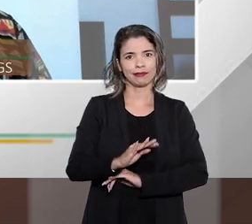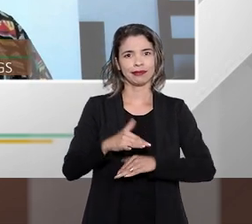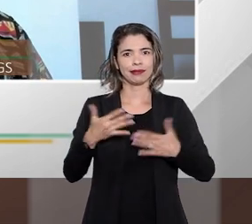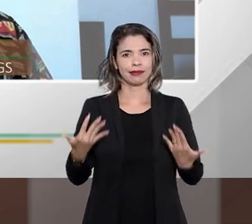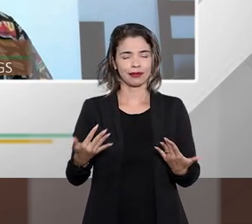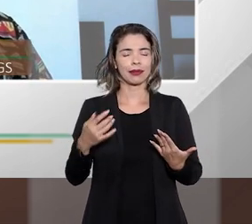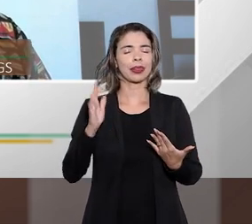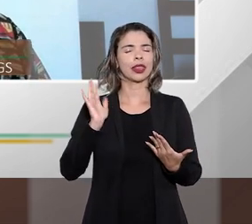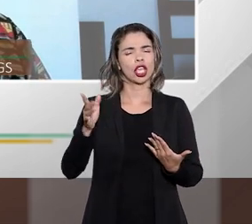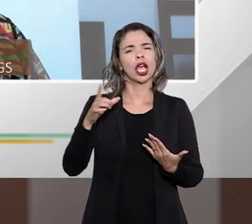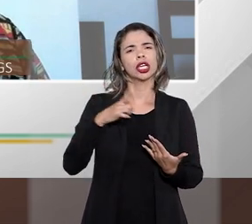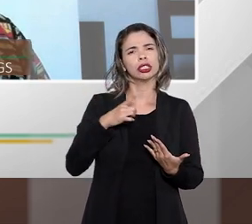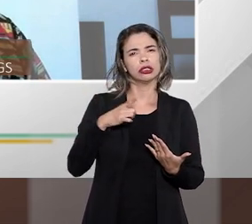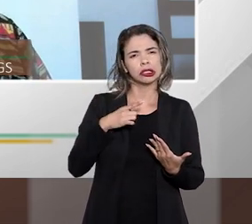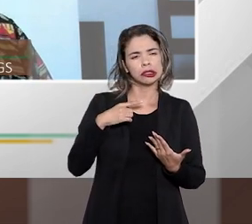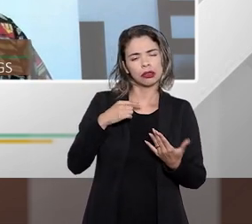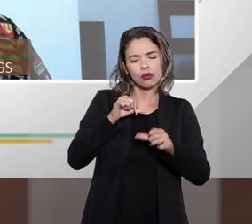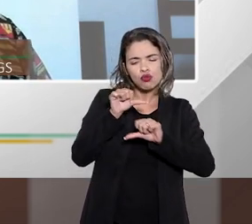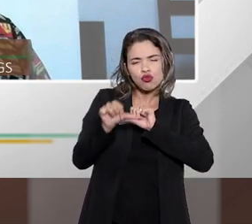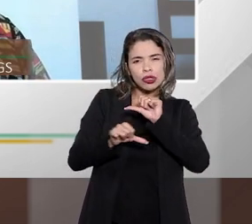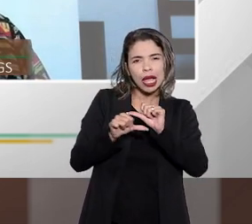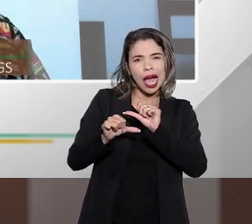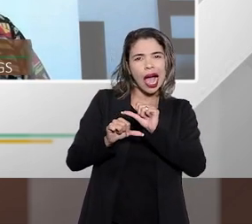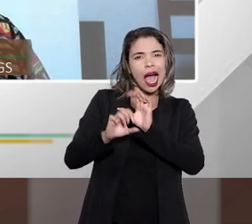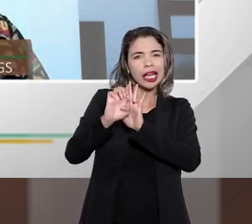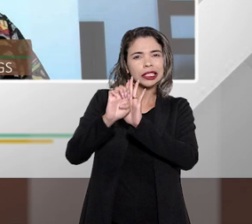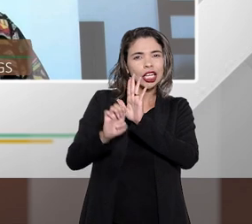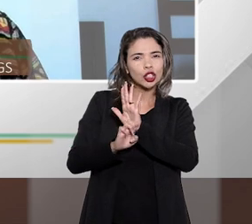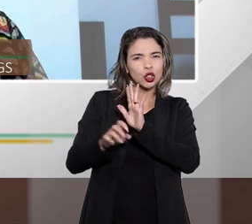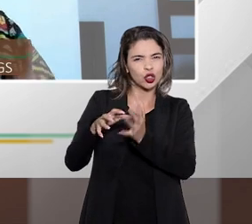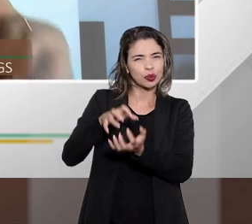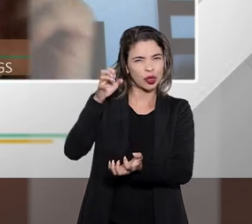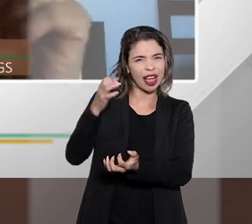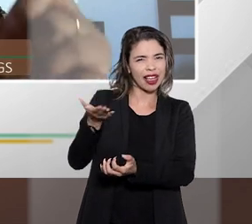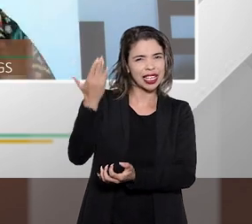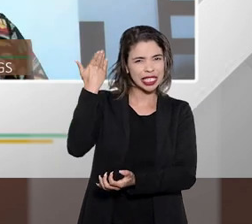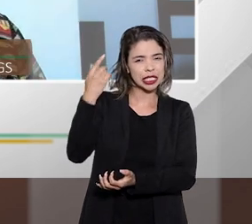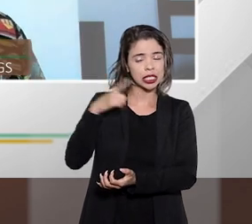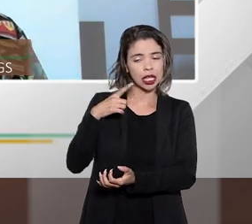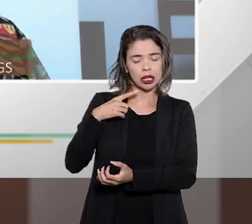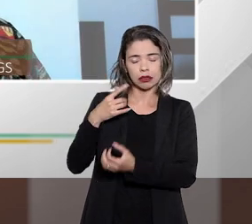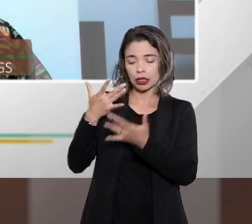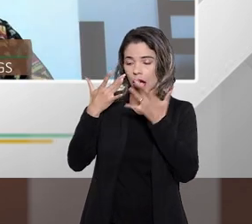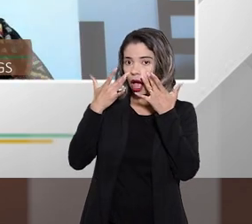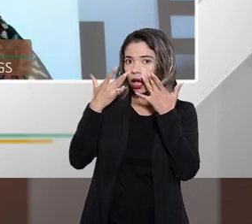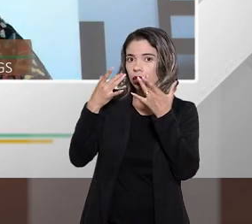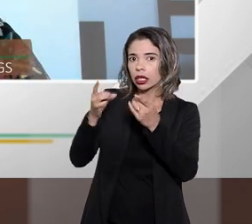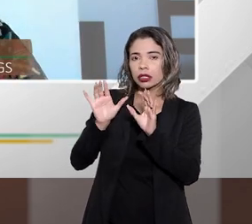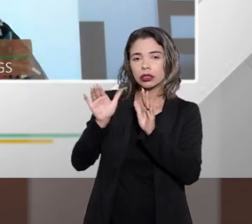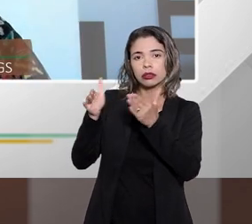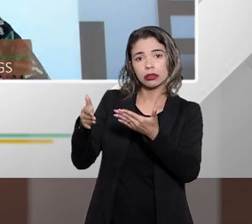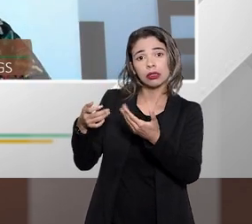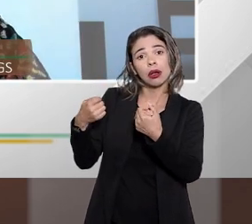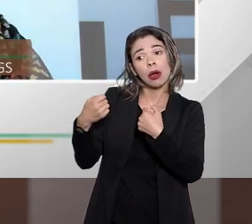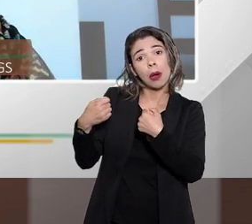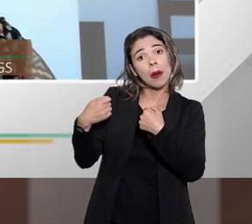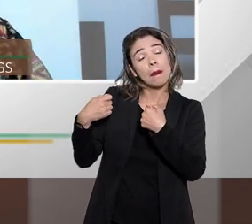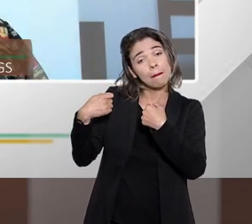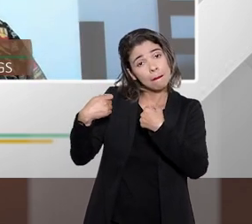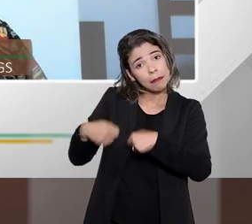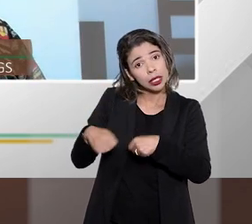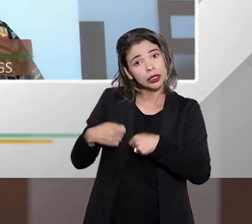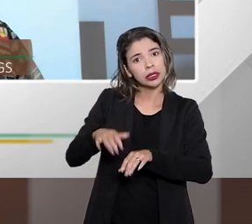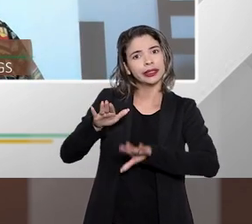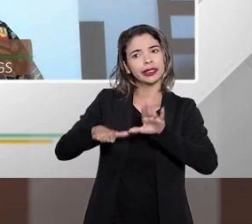lá ao modificar o estatuto do idoso se cuidou que também é possível negar